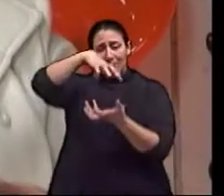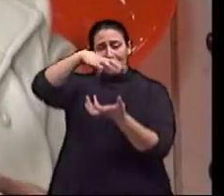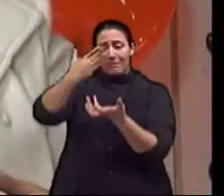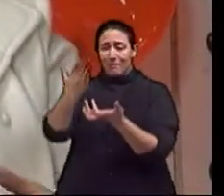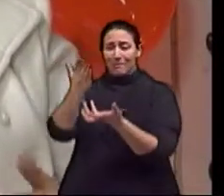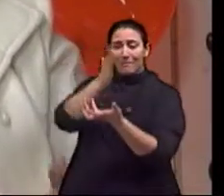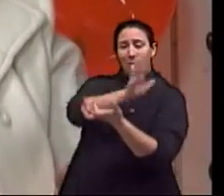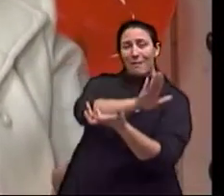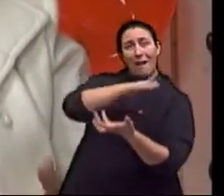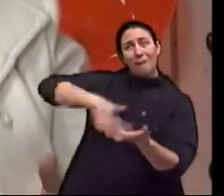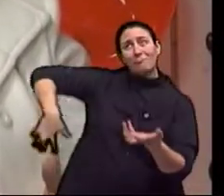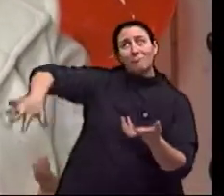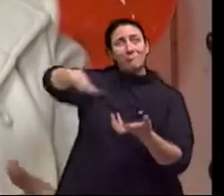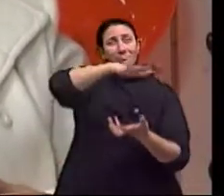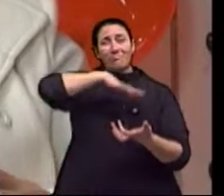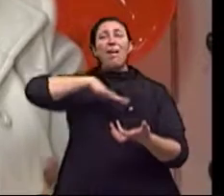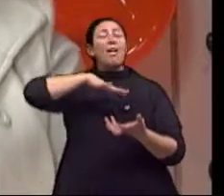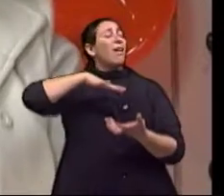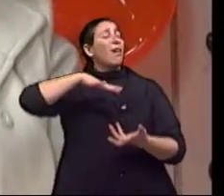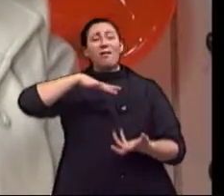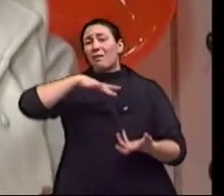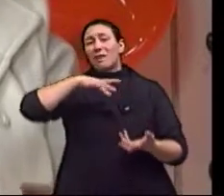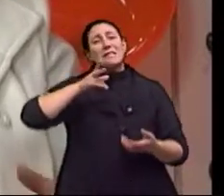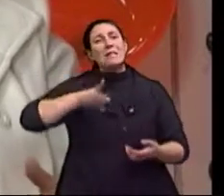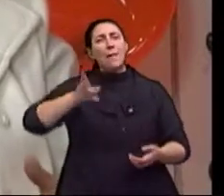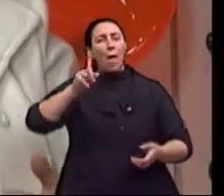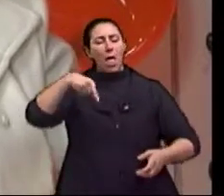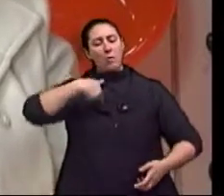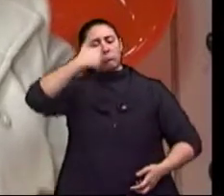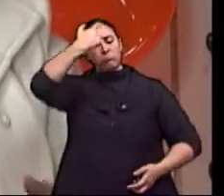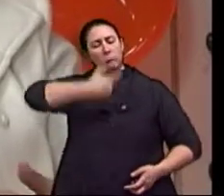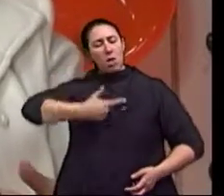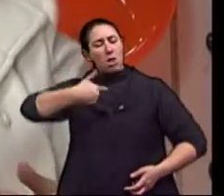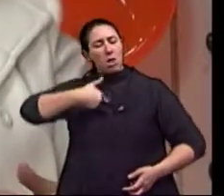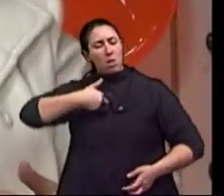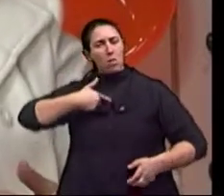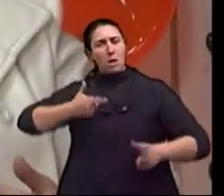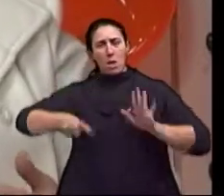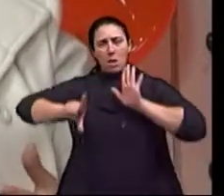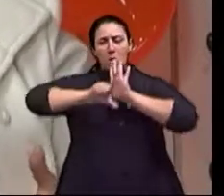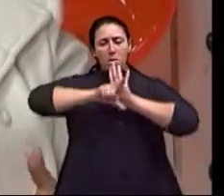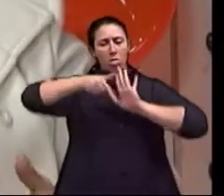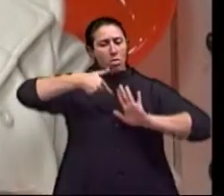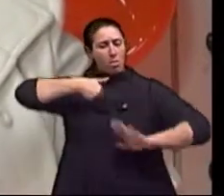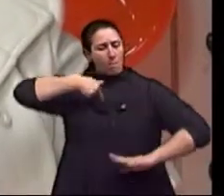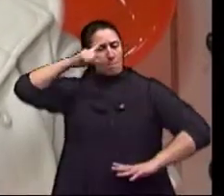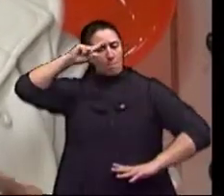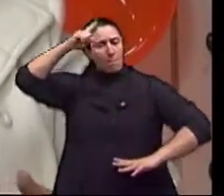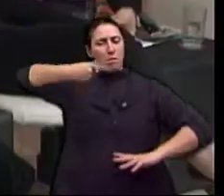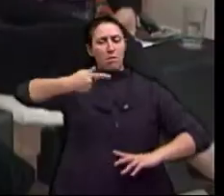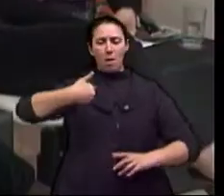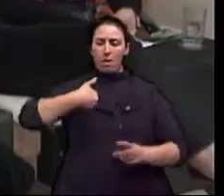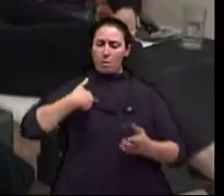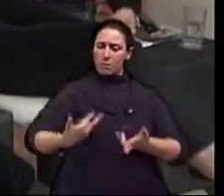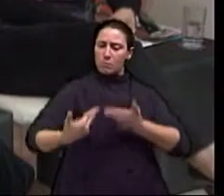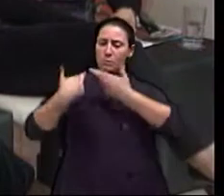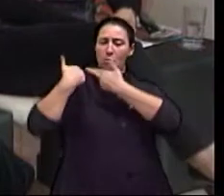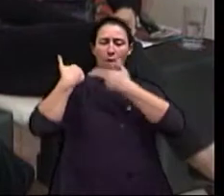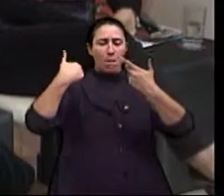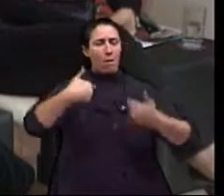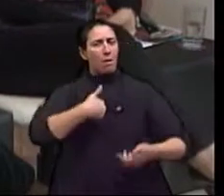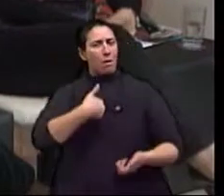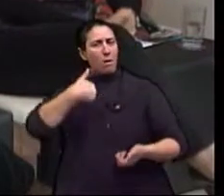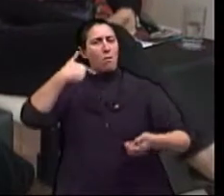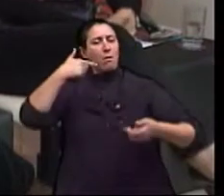ele é aquele que cuida, é o que protege, né? É o que sustenta. É o responsável. É o responsável e ele é a força de